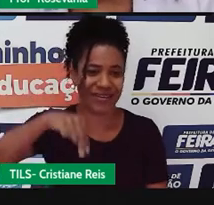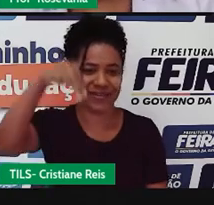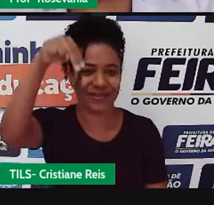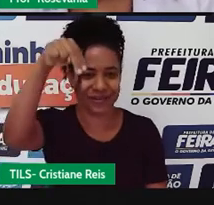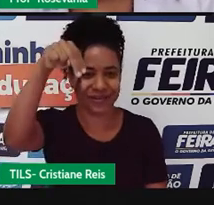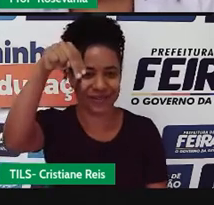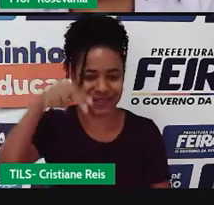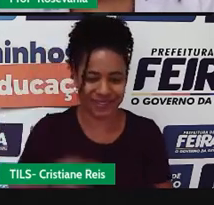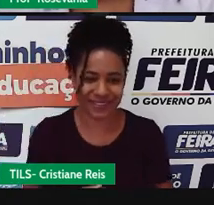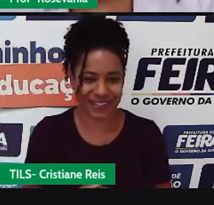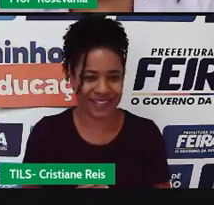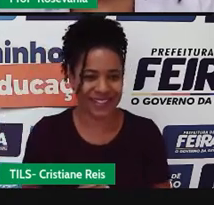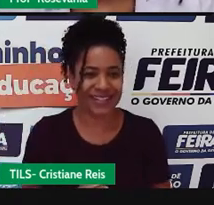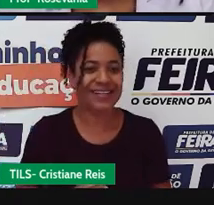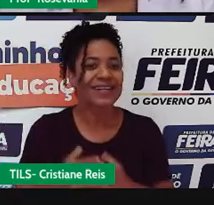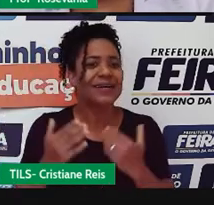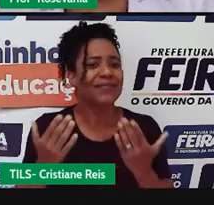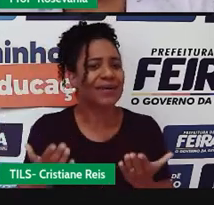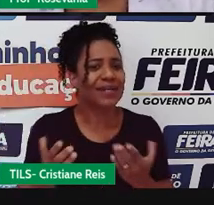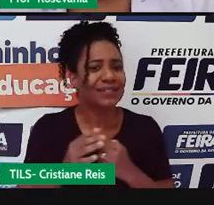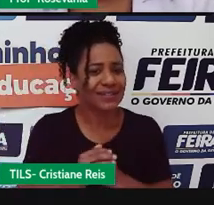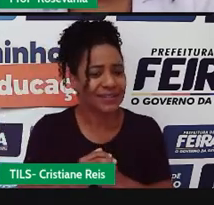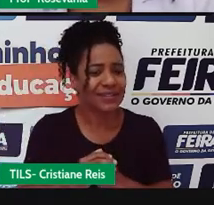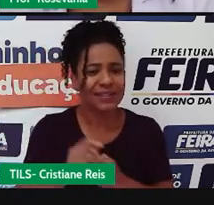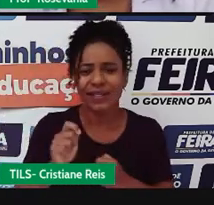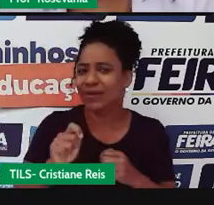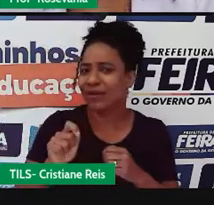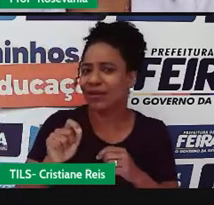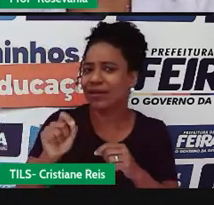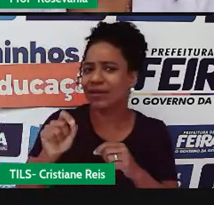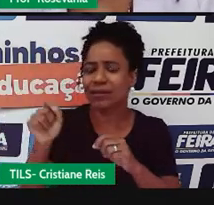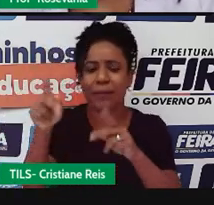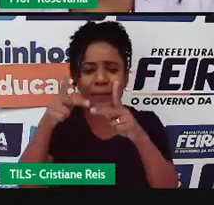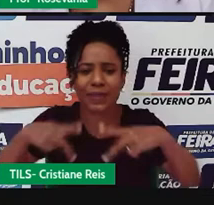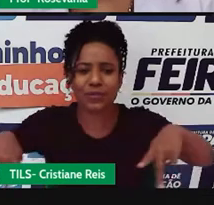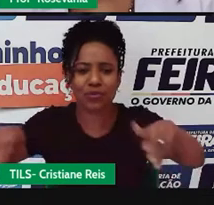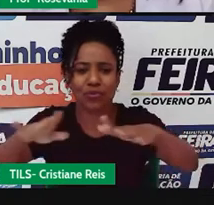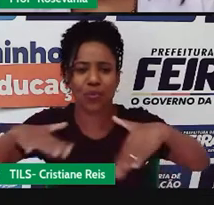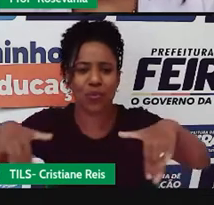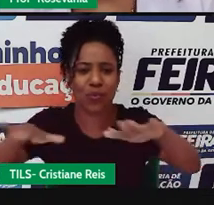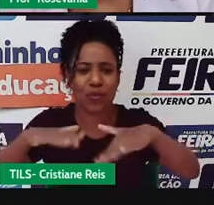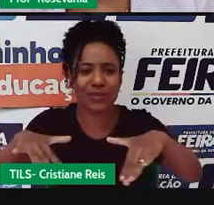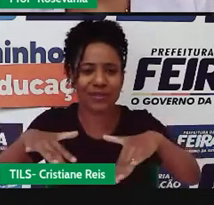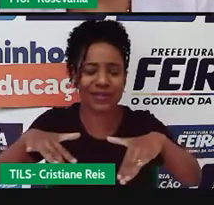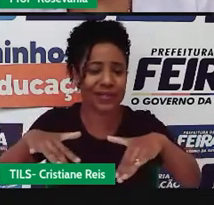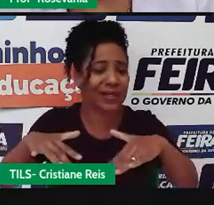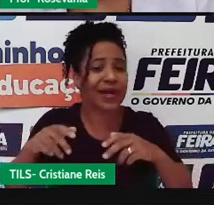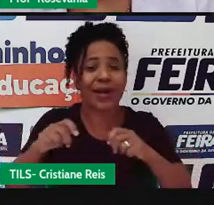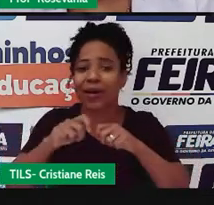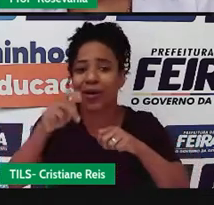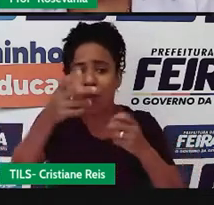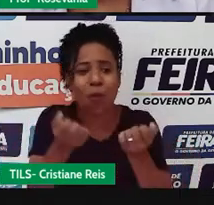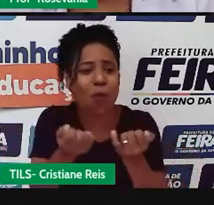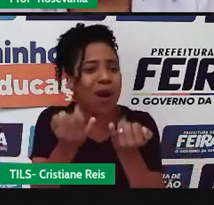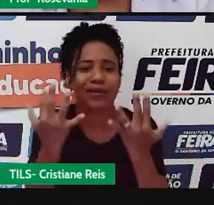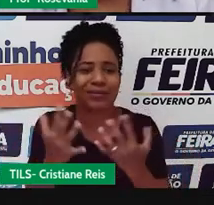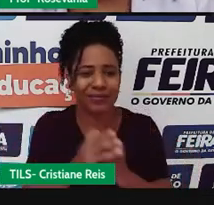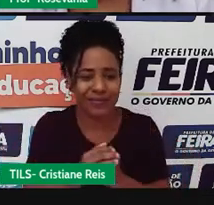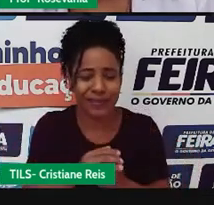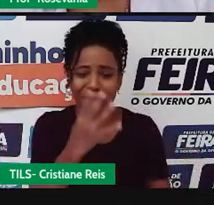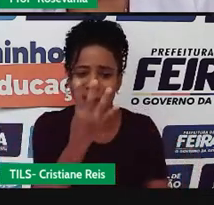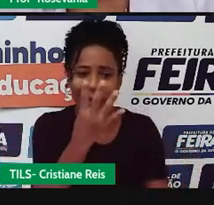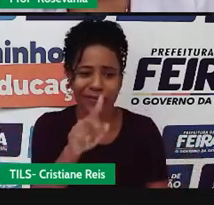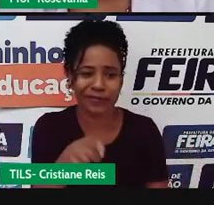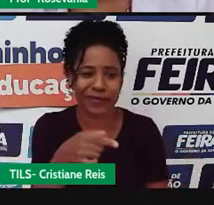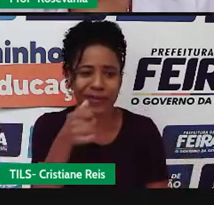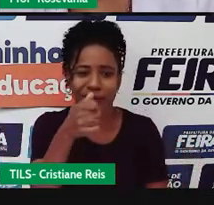essa água, né, que é a densidade demográfica, a quantidade de habitantes por quilômetro quadrado? É apenas 4,12. Então, quase ninguém tá